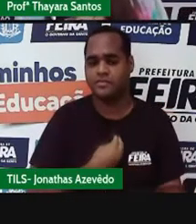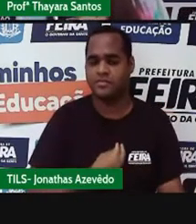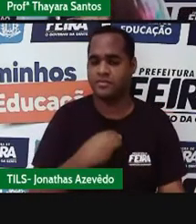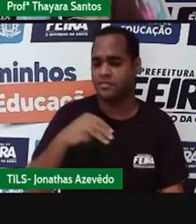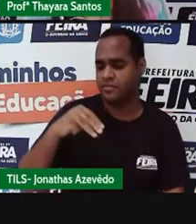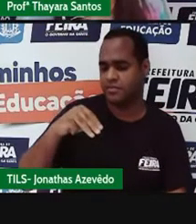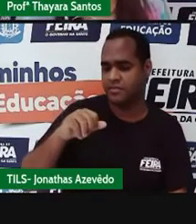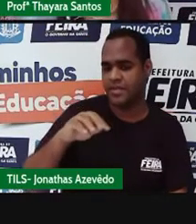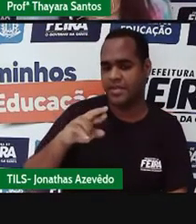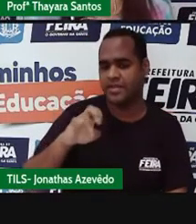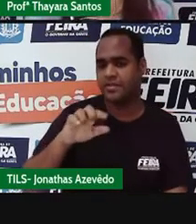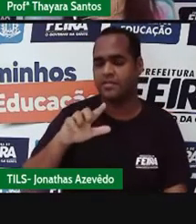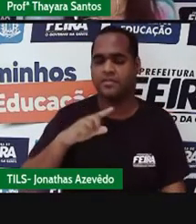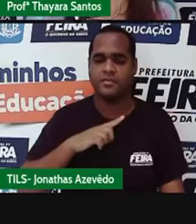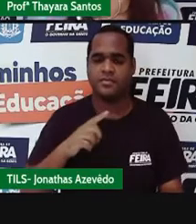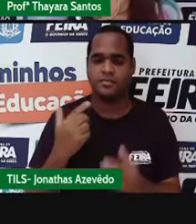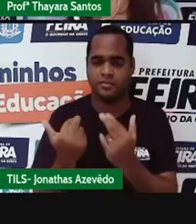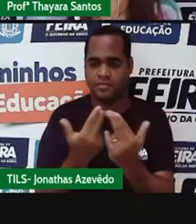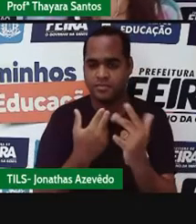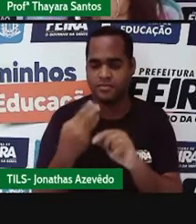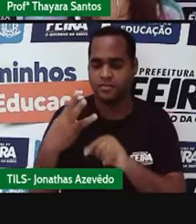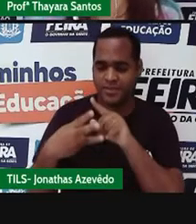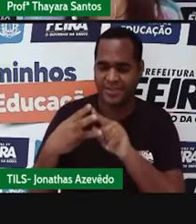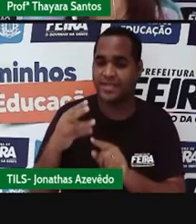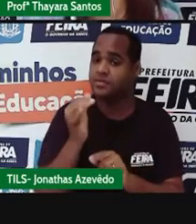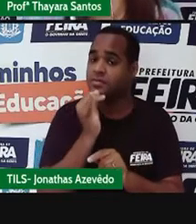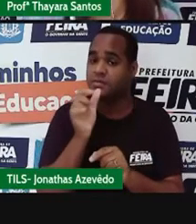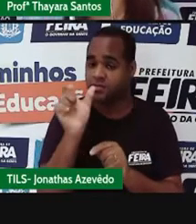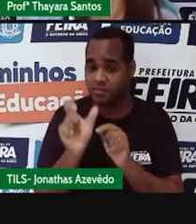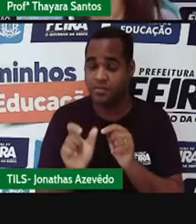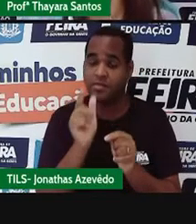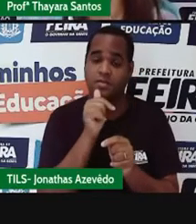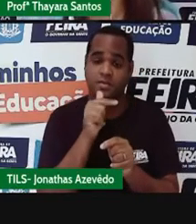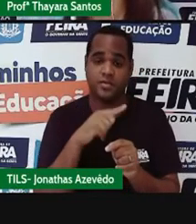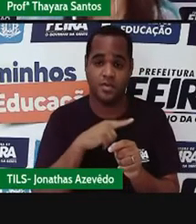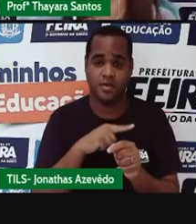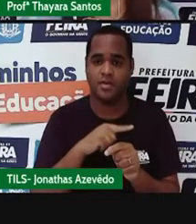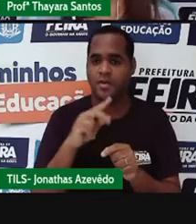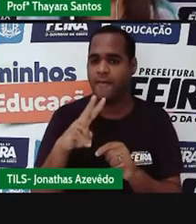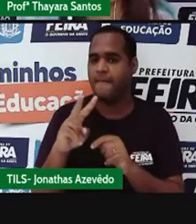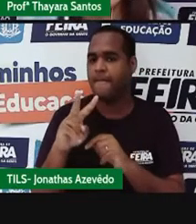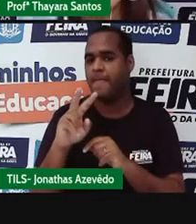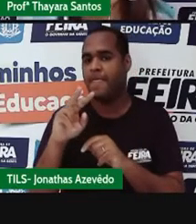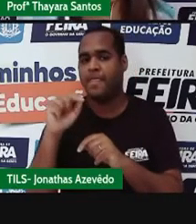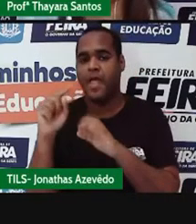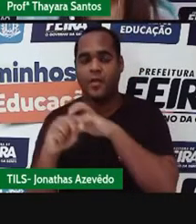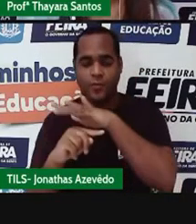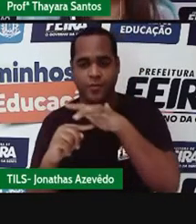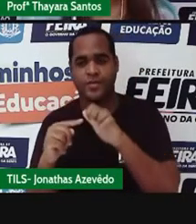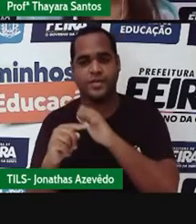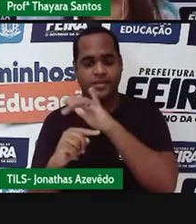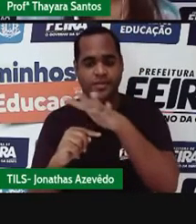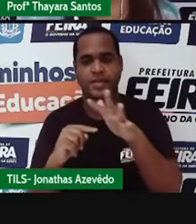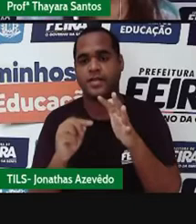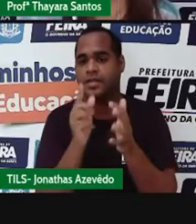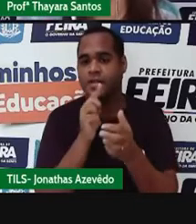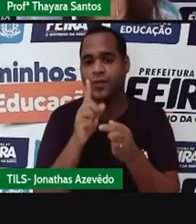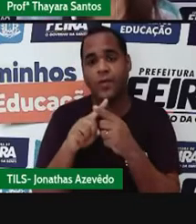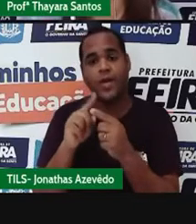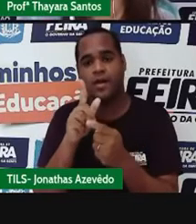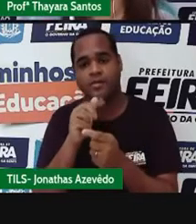coisa, na verdade. Porque nos três exemplos a gente tem água aqui, é vapor d'água, o gelo também é água e a água mineral.